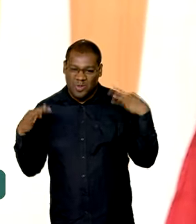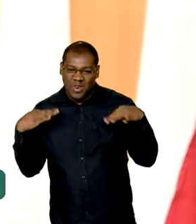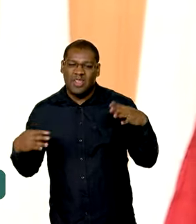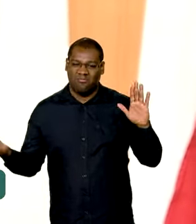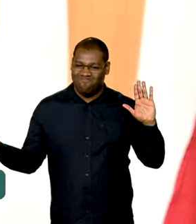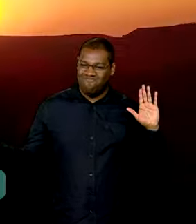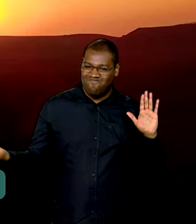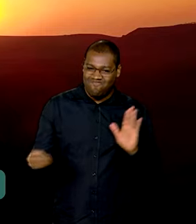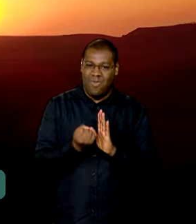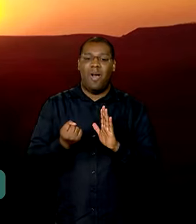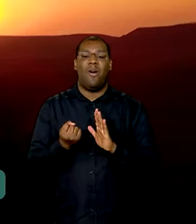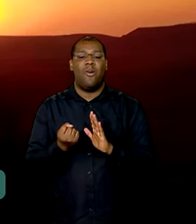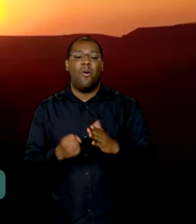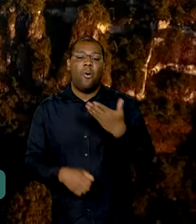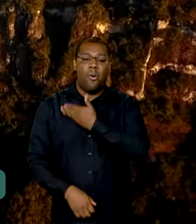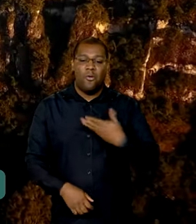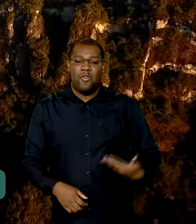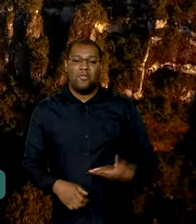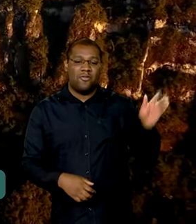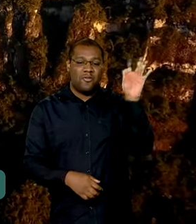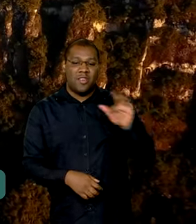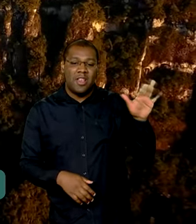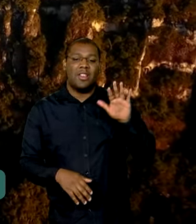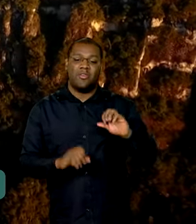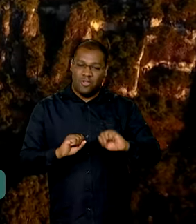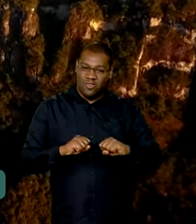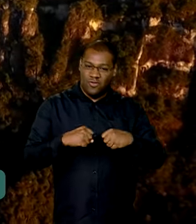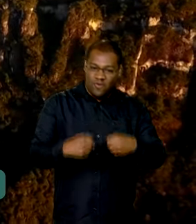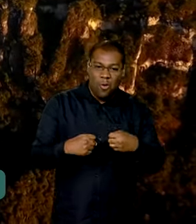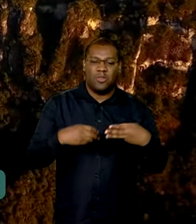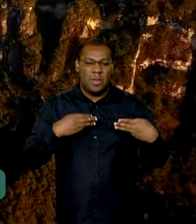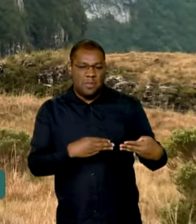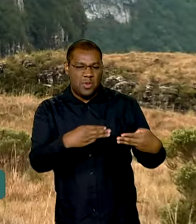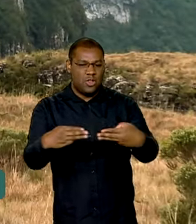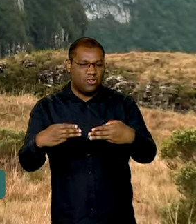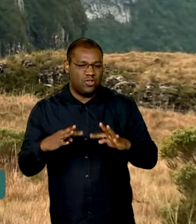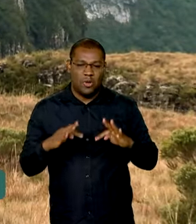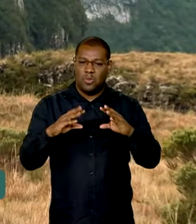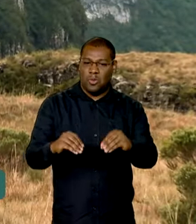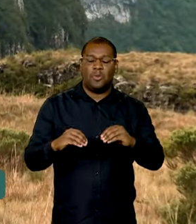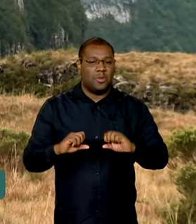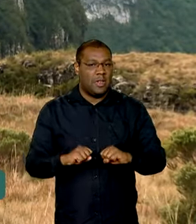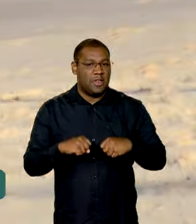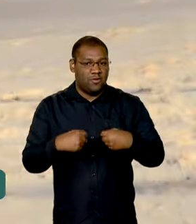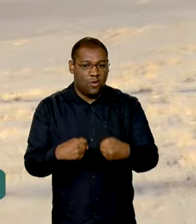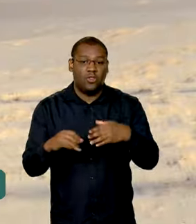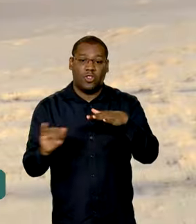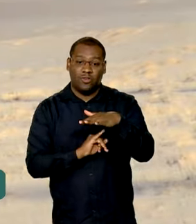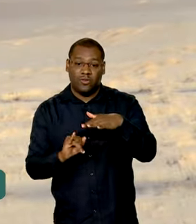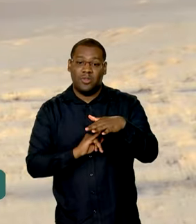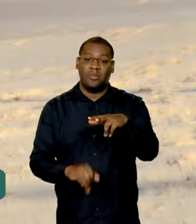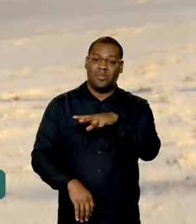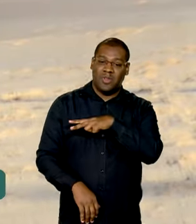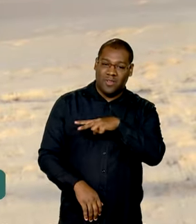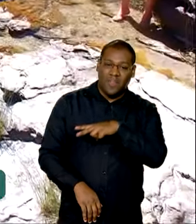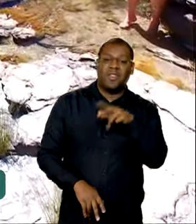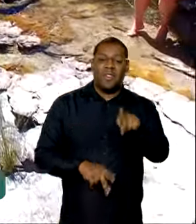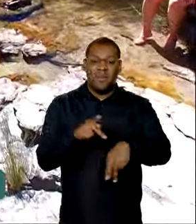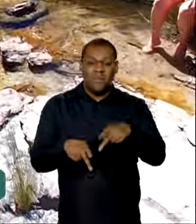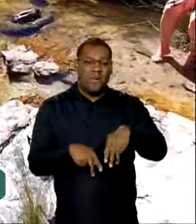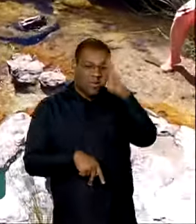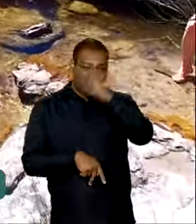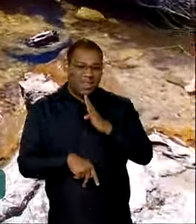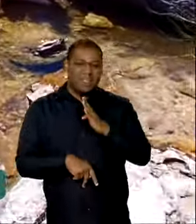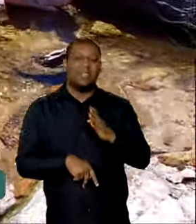esforço concentrado de todo o governo federal, entre vários ministérios, a iniciativa privada, especialmente o brasileiro, que voltou a